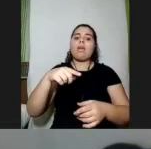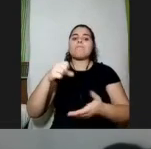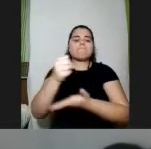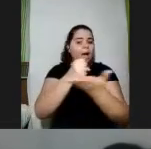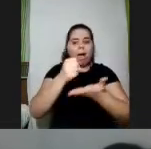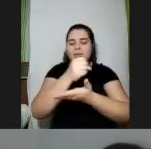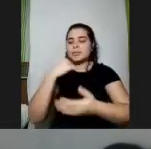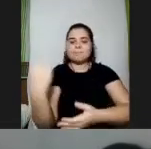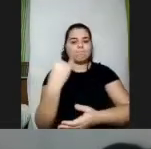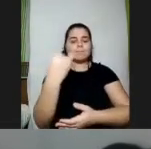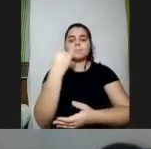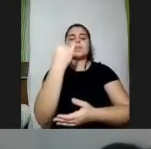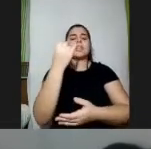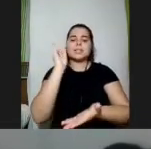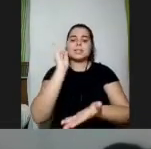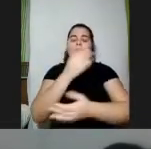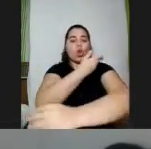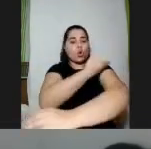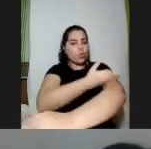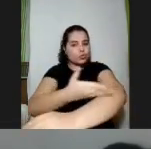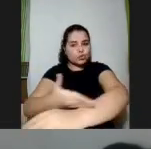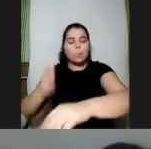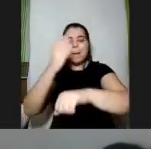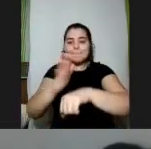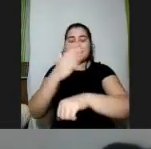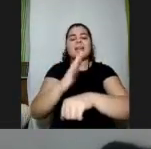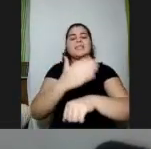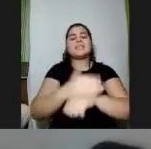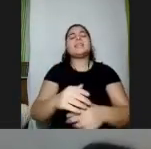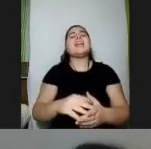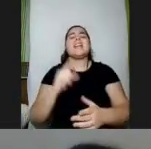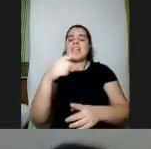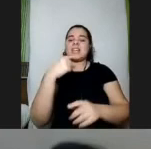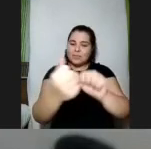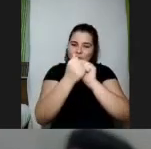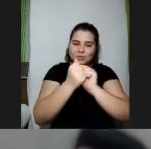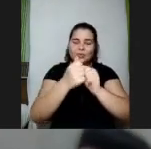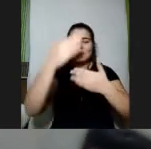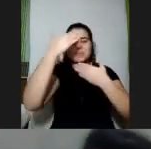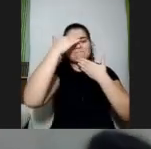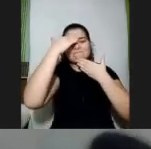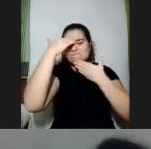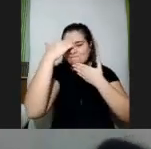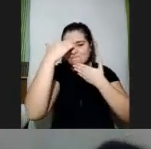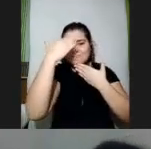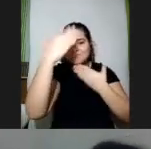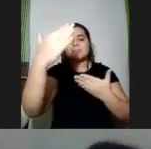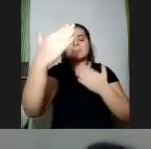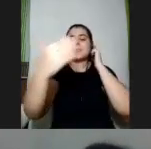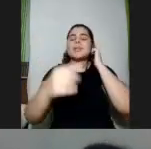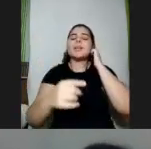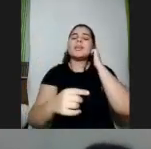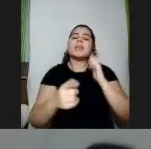postula e a gente coloca em prática e aí são nossos parceiros aí queria agradecer muito e a nossa